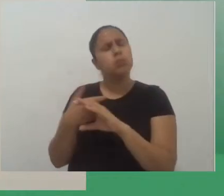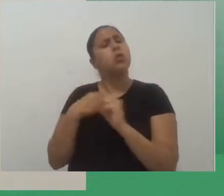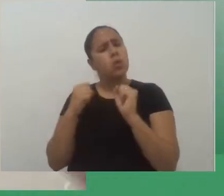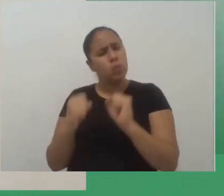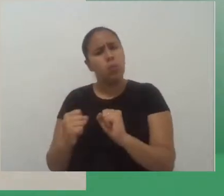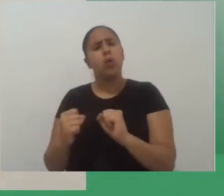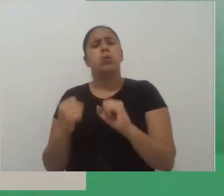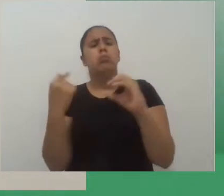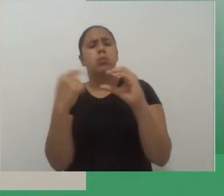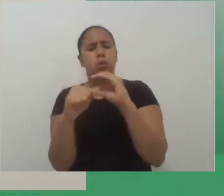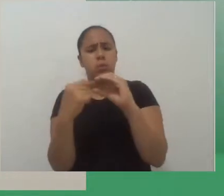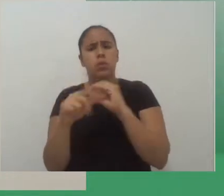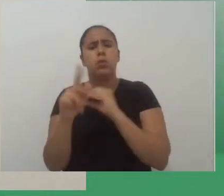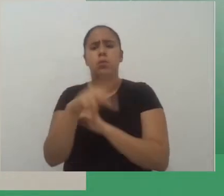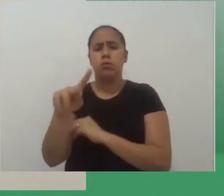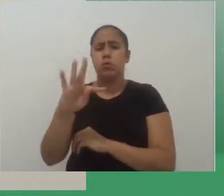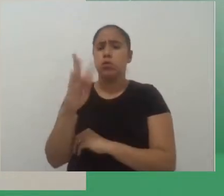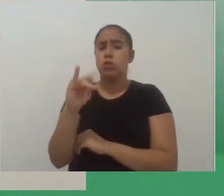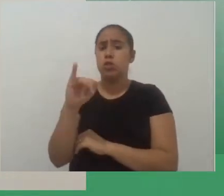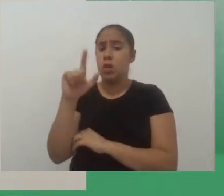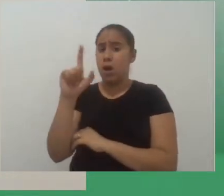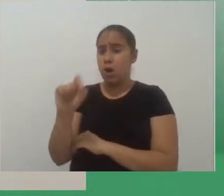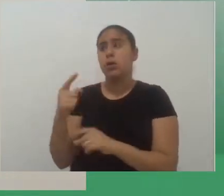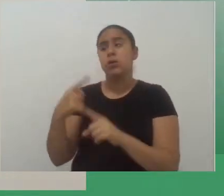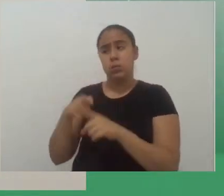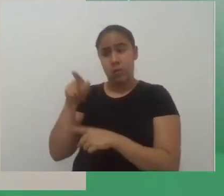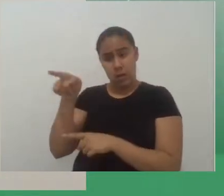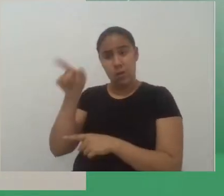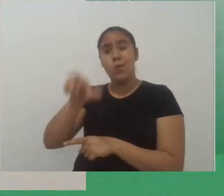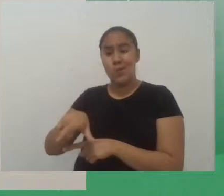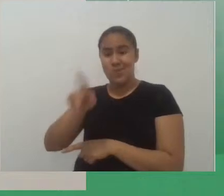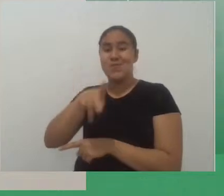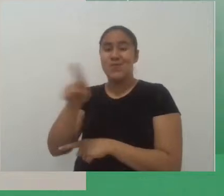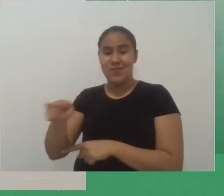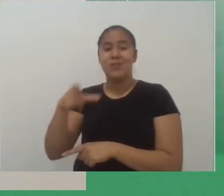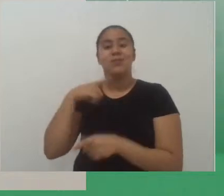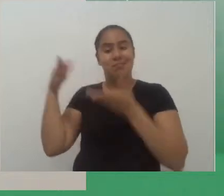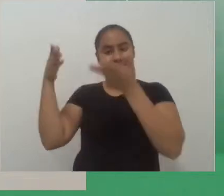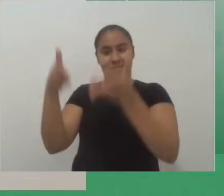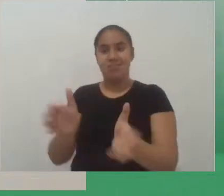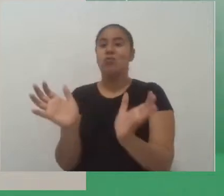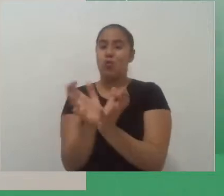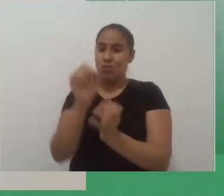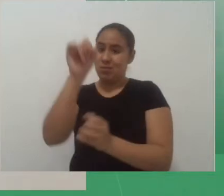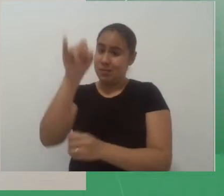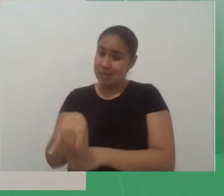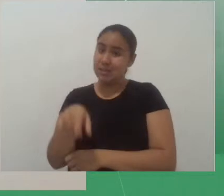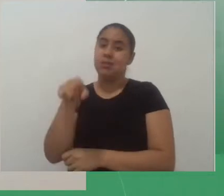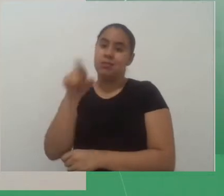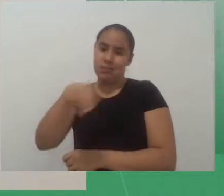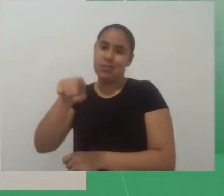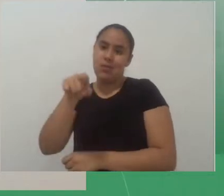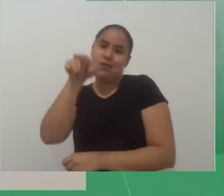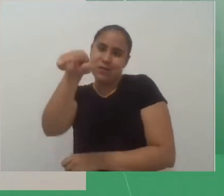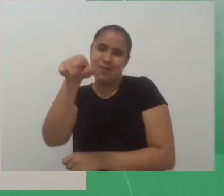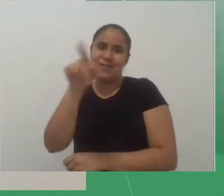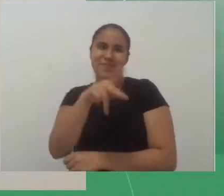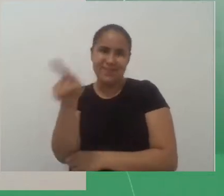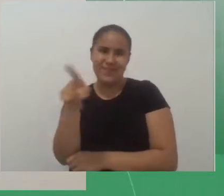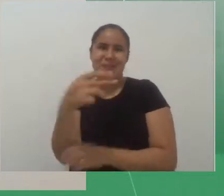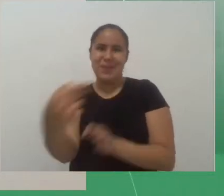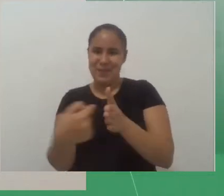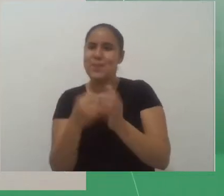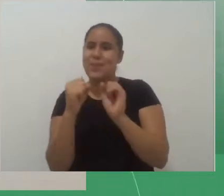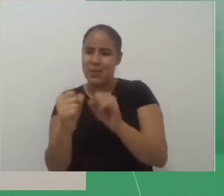é o meu orientador e eu também sei que faz parte do grupo para que ela possa ter acesso aí as informações na própria página do